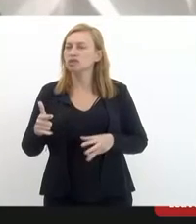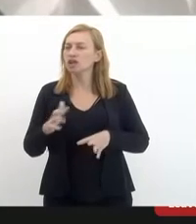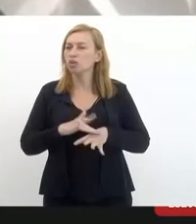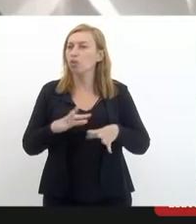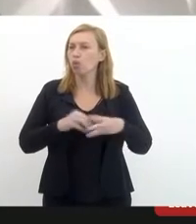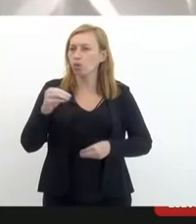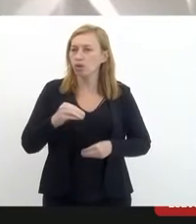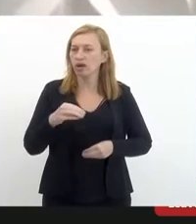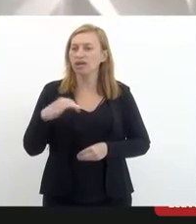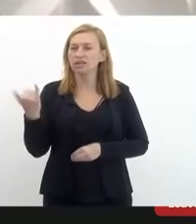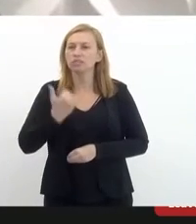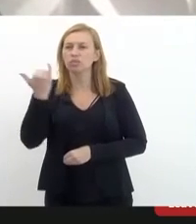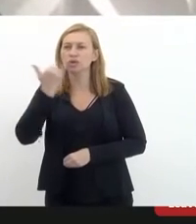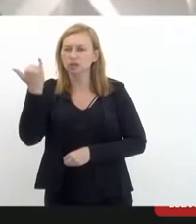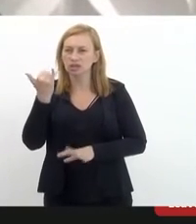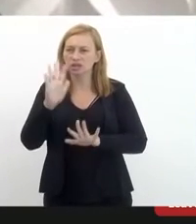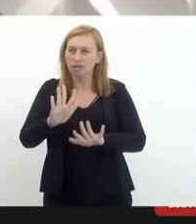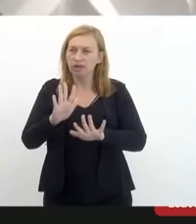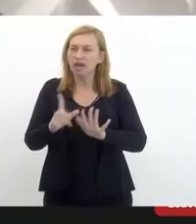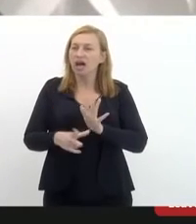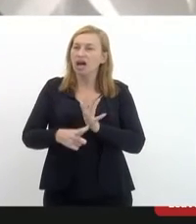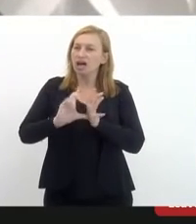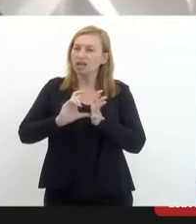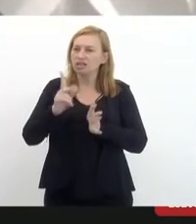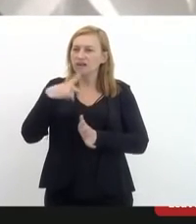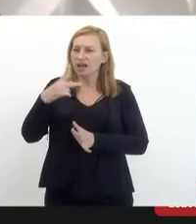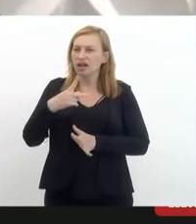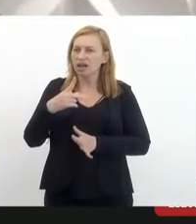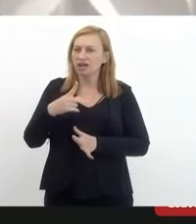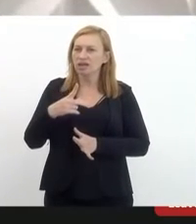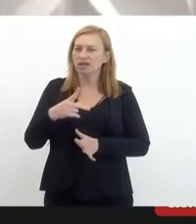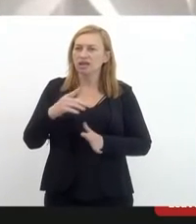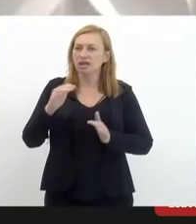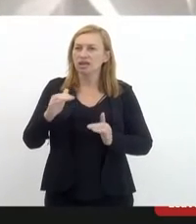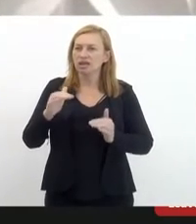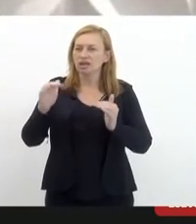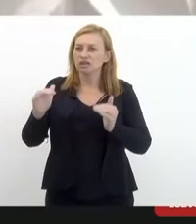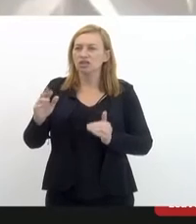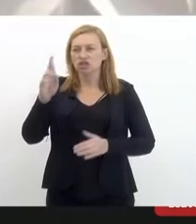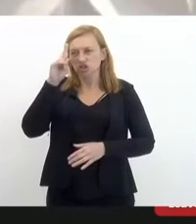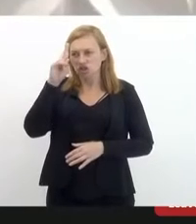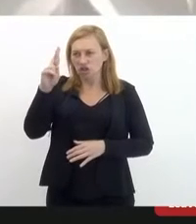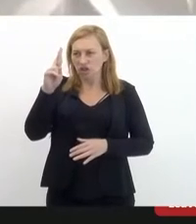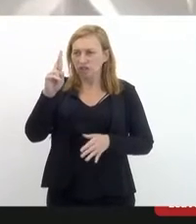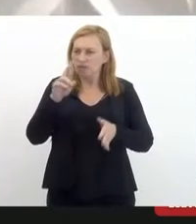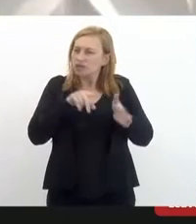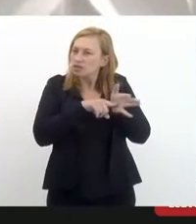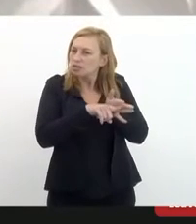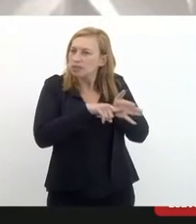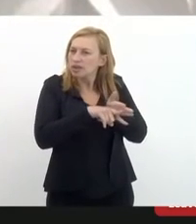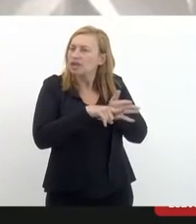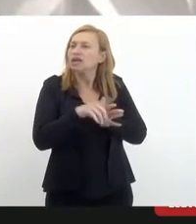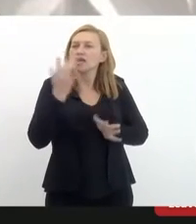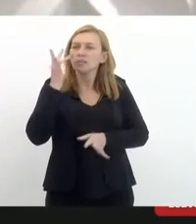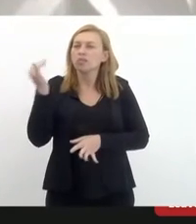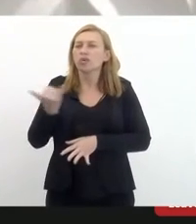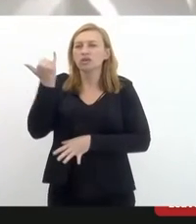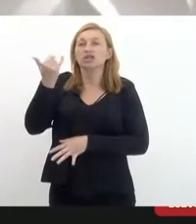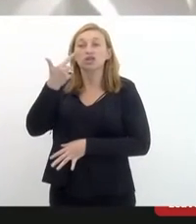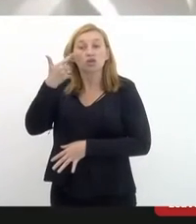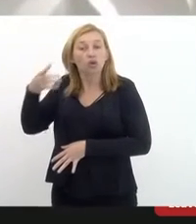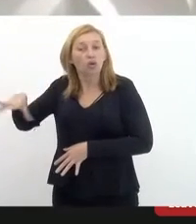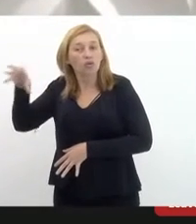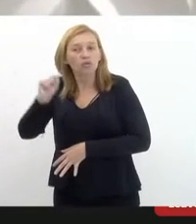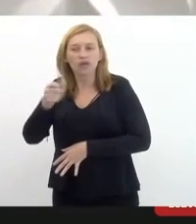importante, antes de nós passarmos para a superintendência de perícia, acho importante que a gente possa ouvir